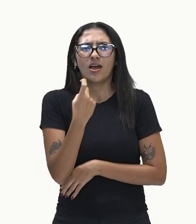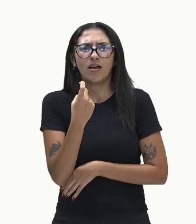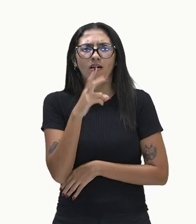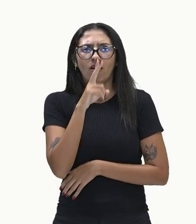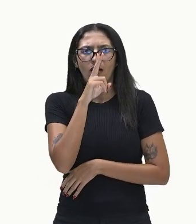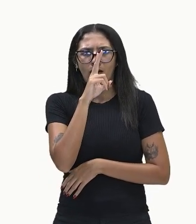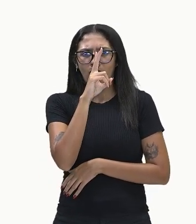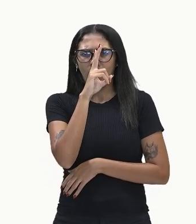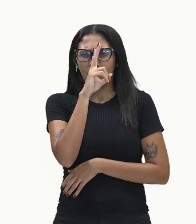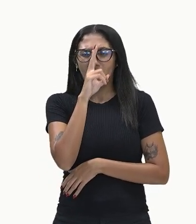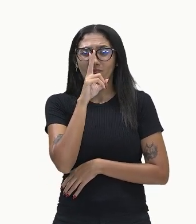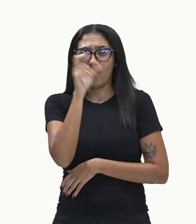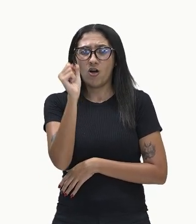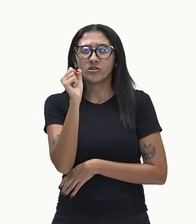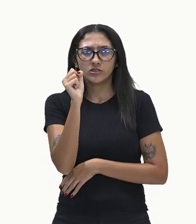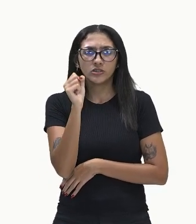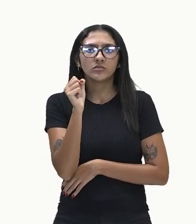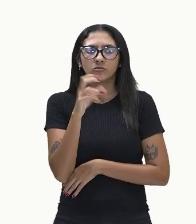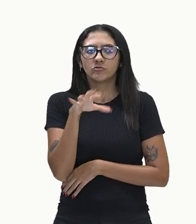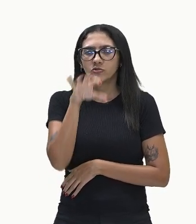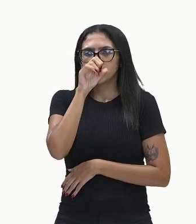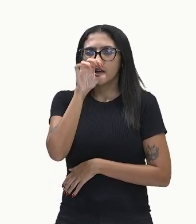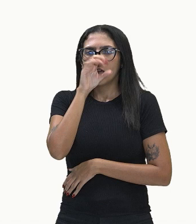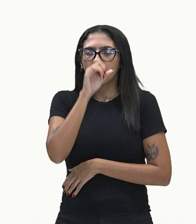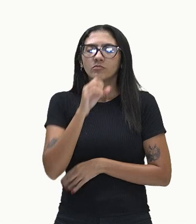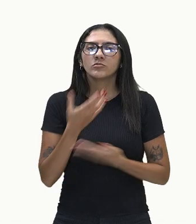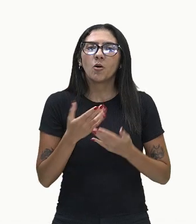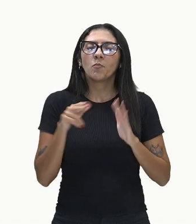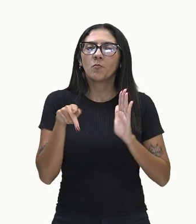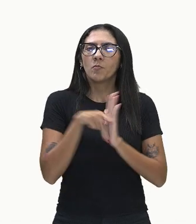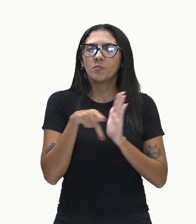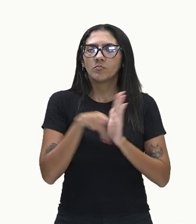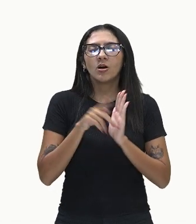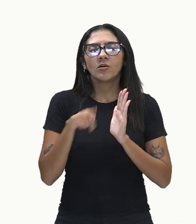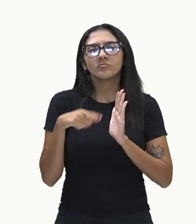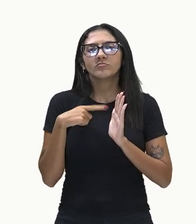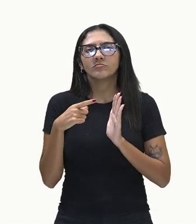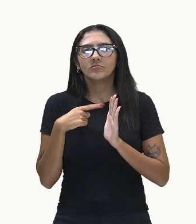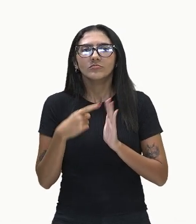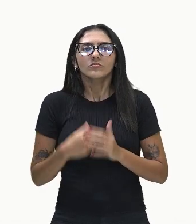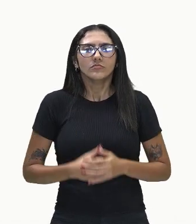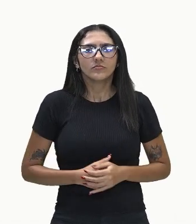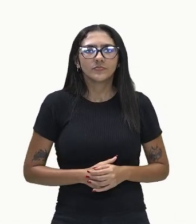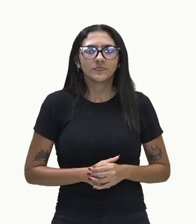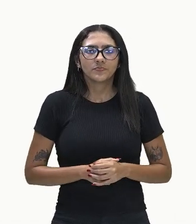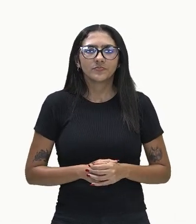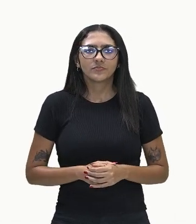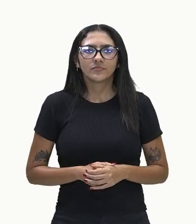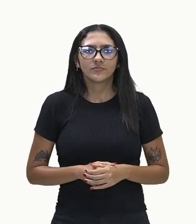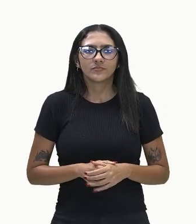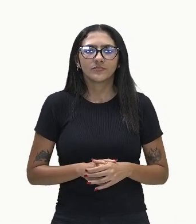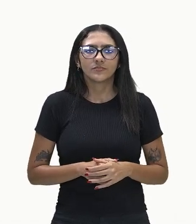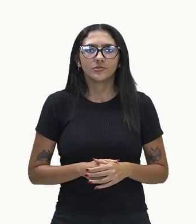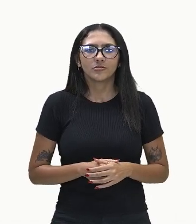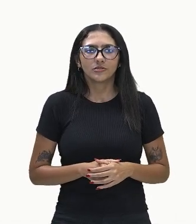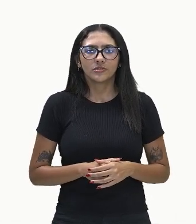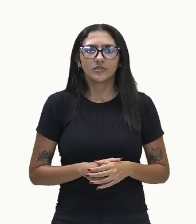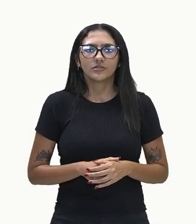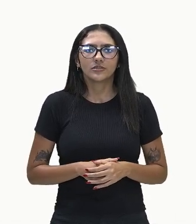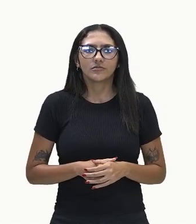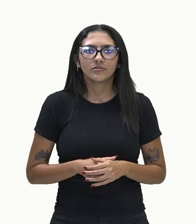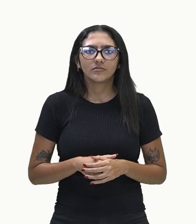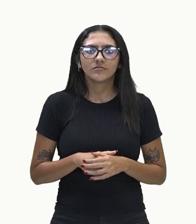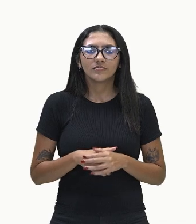consegue perceber. E isso por causa das células especiais que tem no nosso nariz. Tá bom? O epitélio olfativo contém